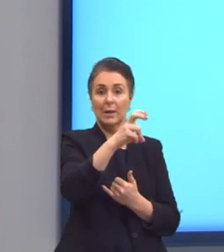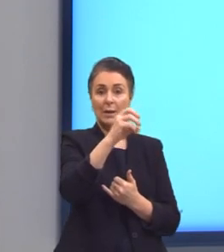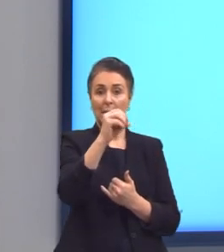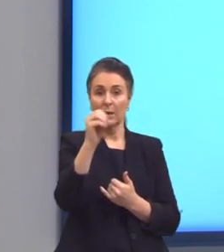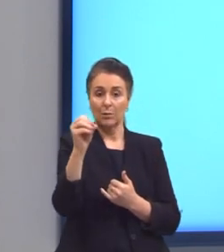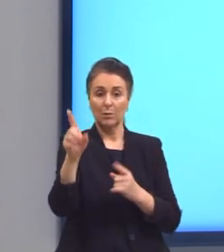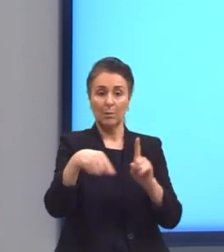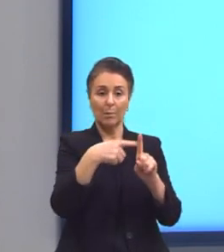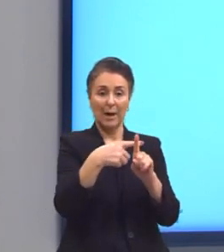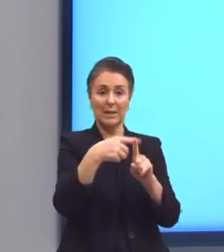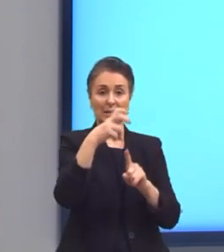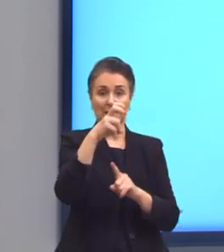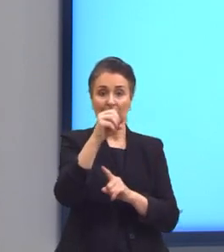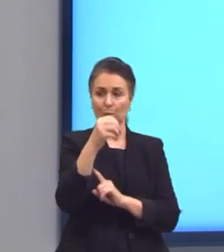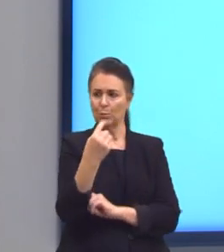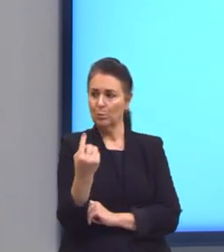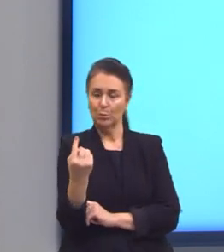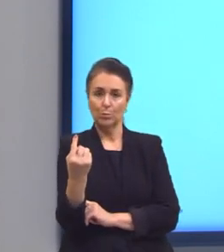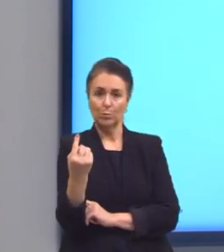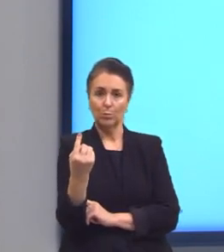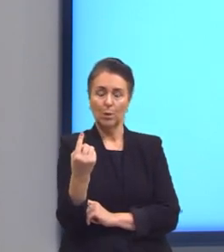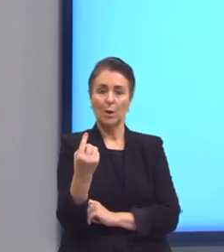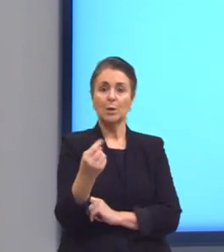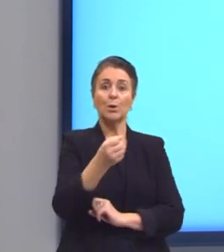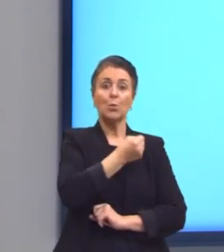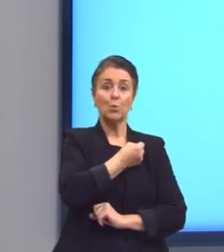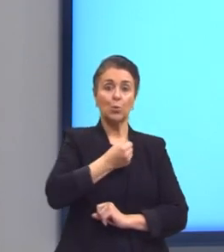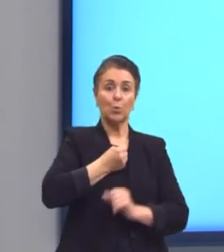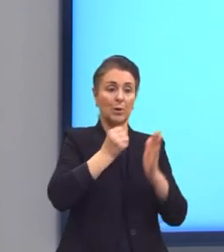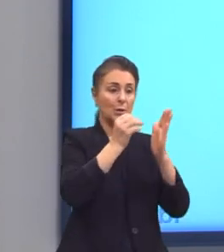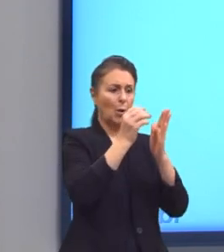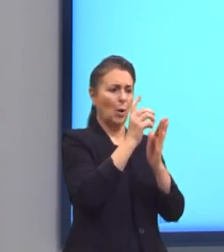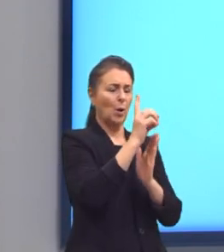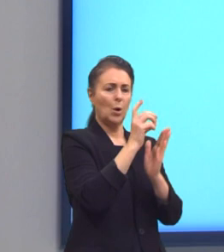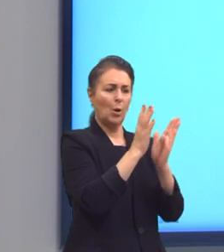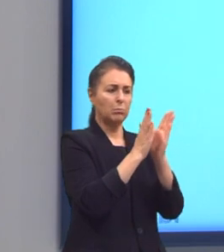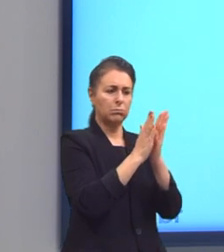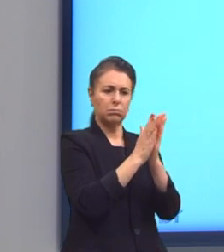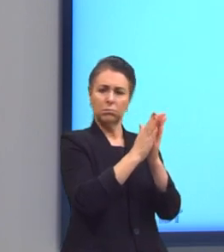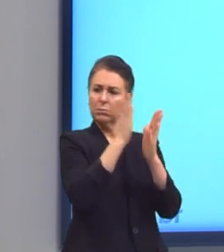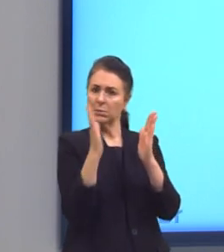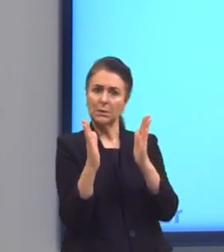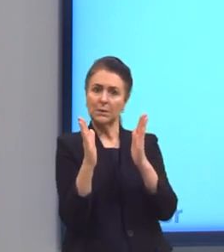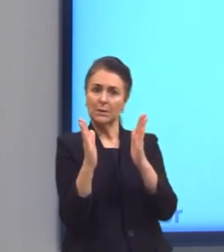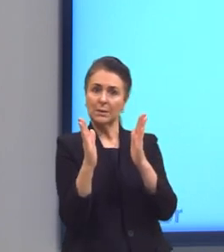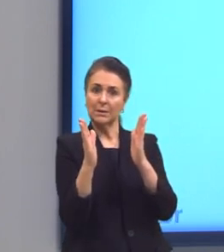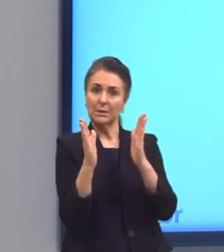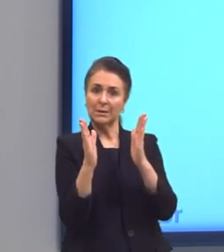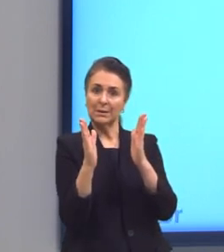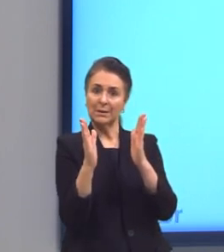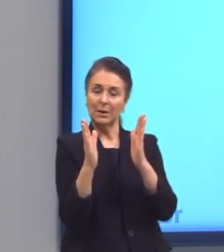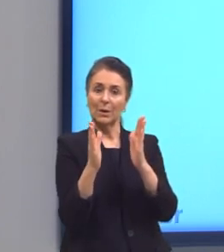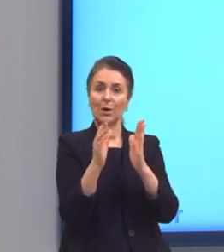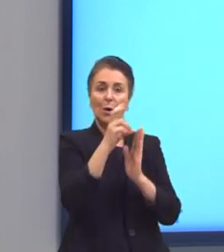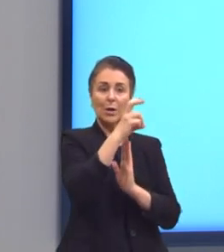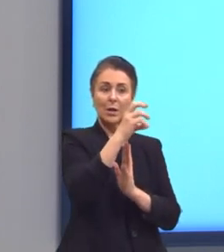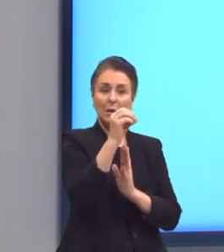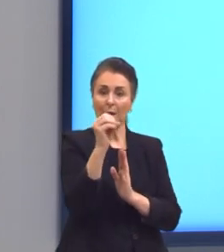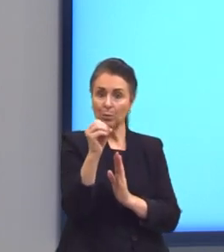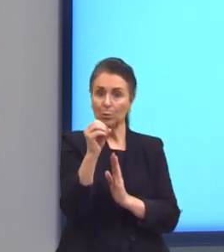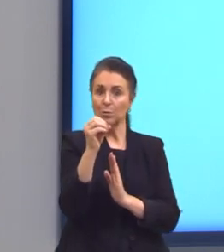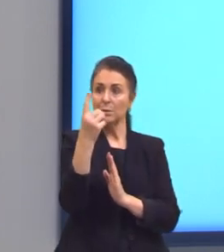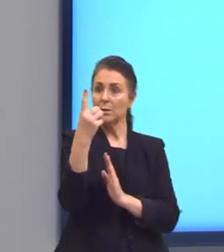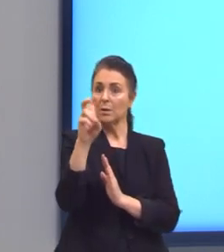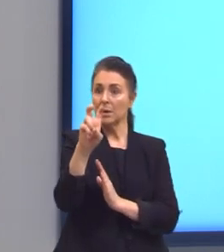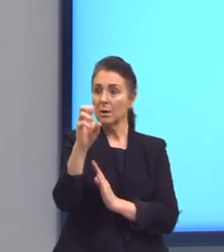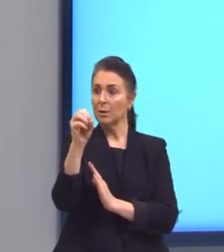501. Bom, são números consecutivos, 500 e o 501. Um vem logo após o outro. Então,